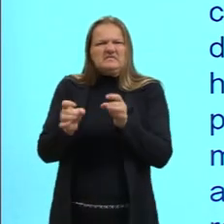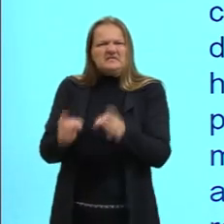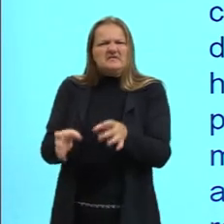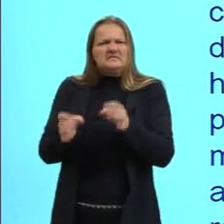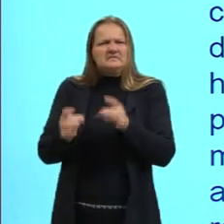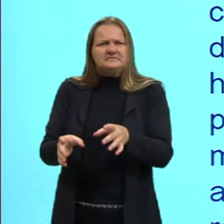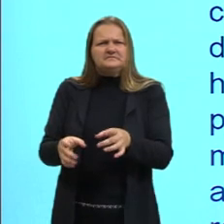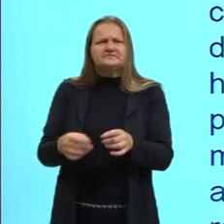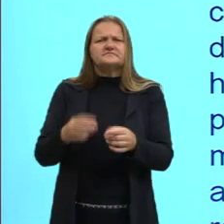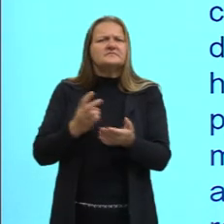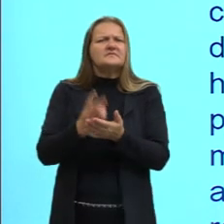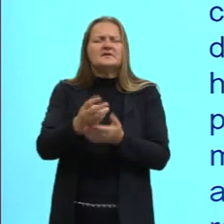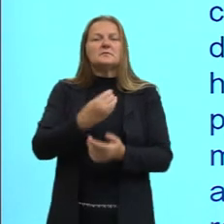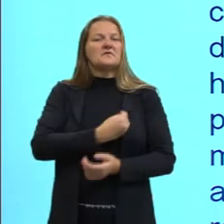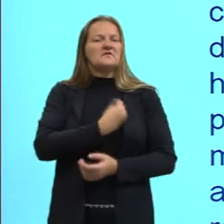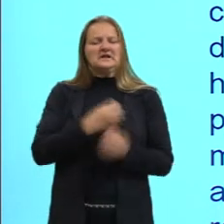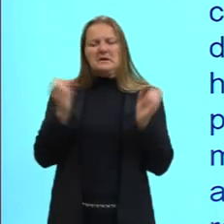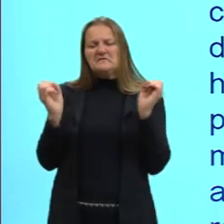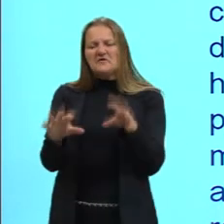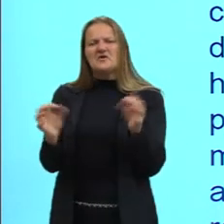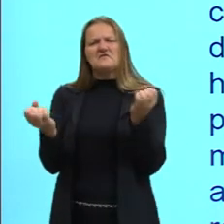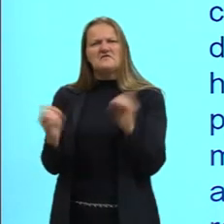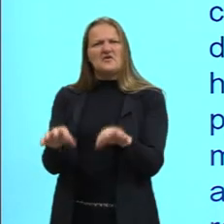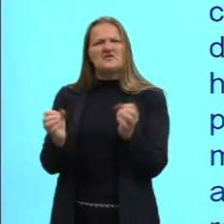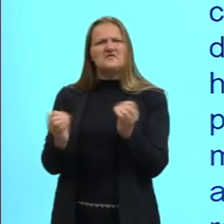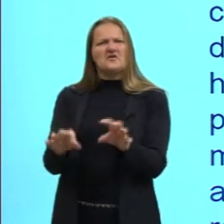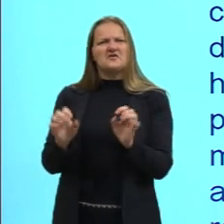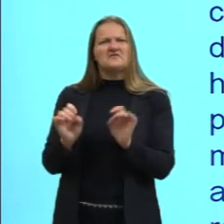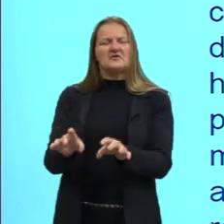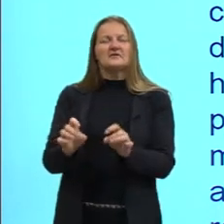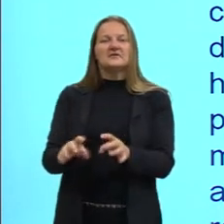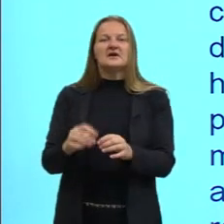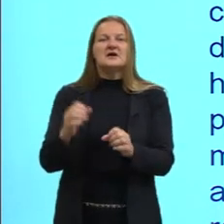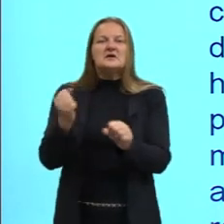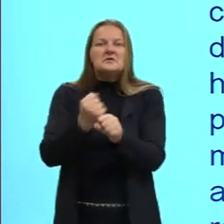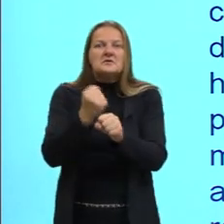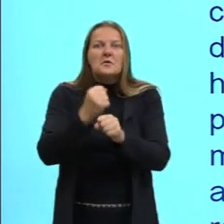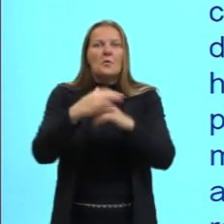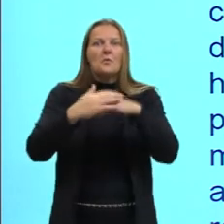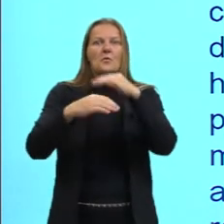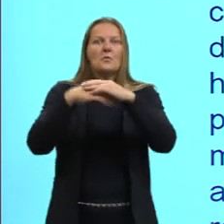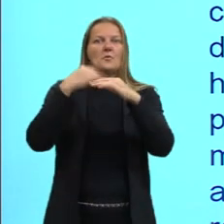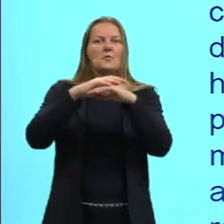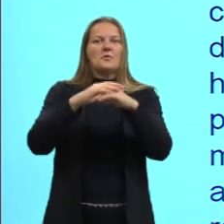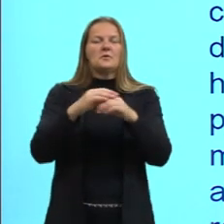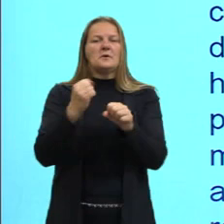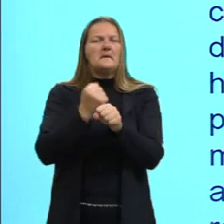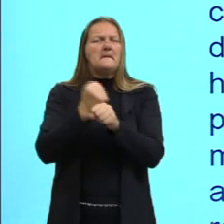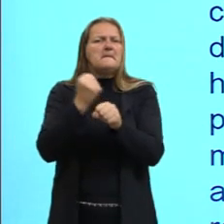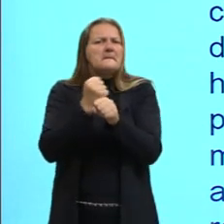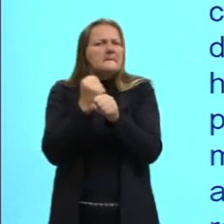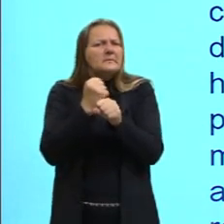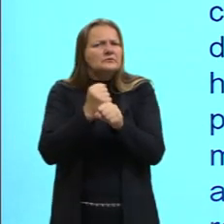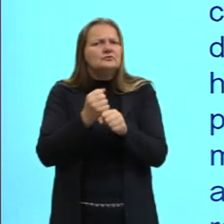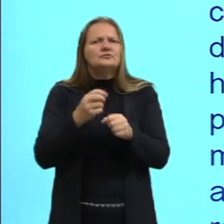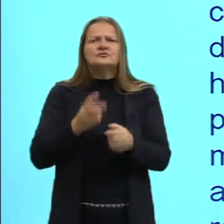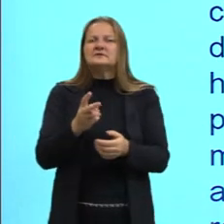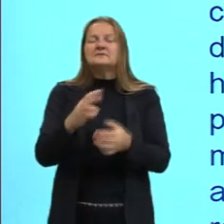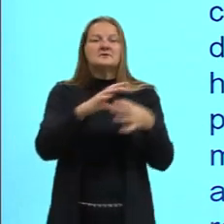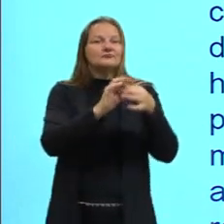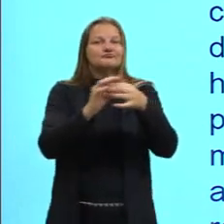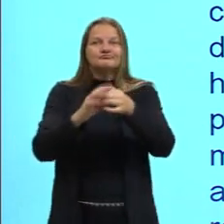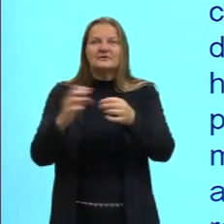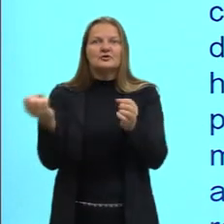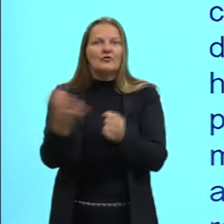ao longo de sua vida. Se se segue consumindo esse tipo de produtos ao ritmo atual,